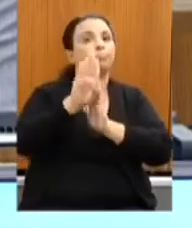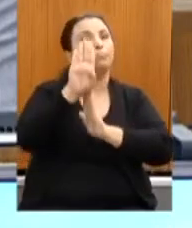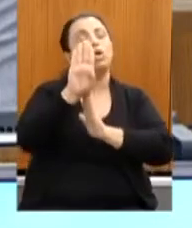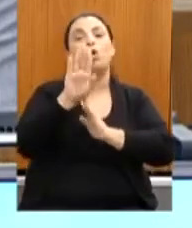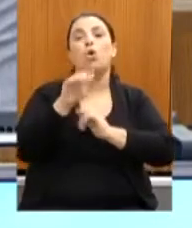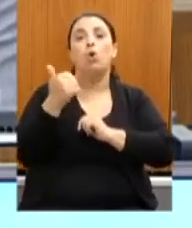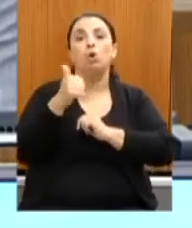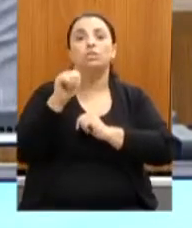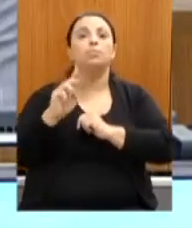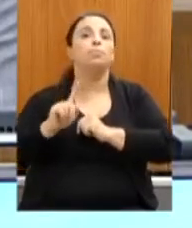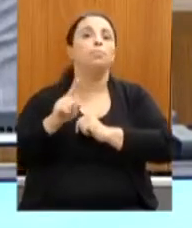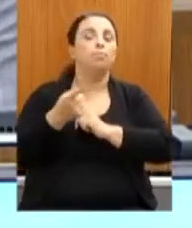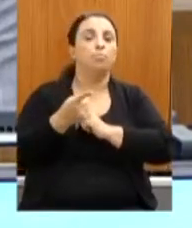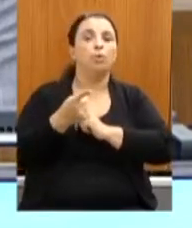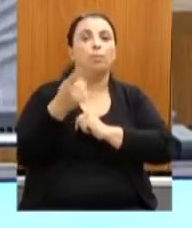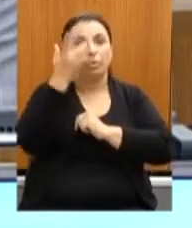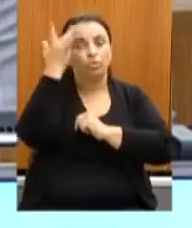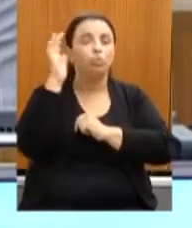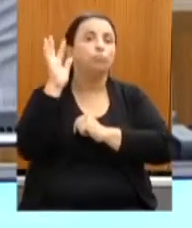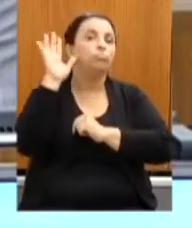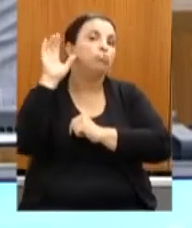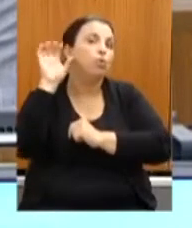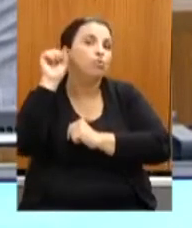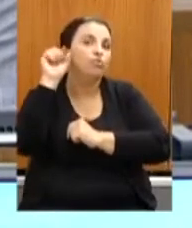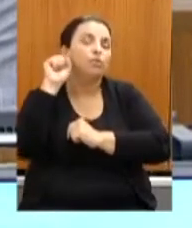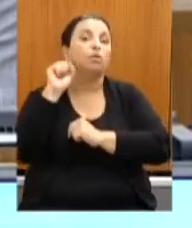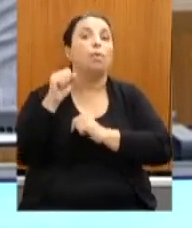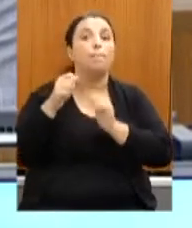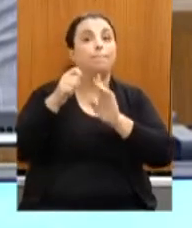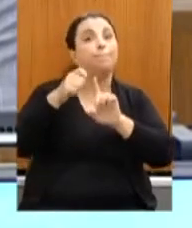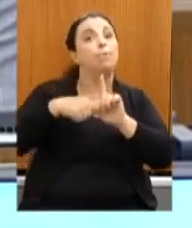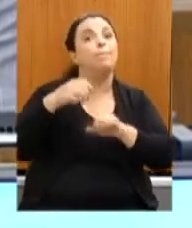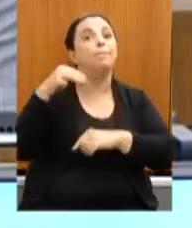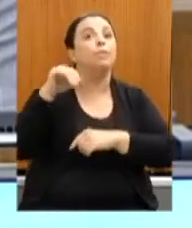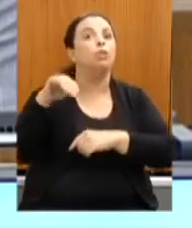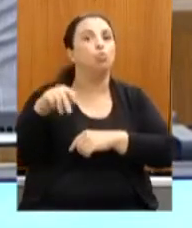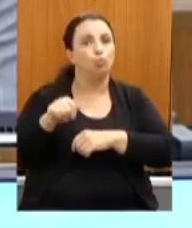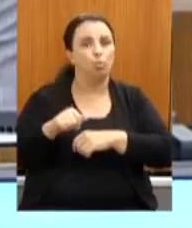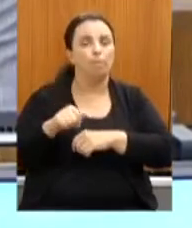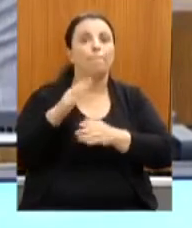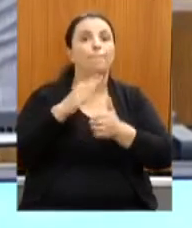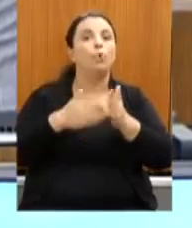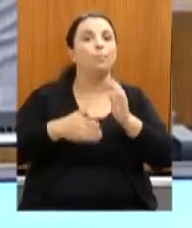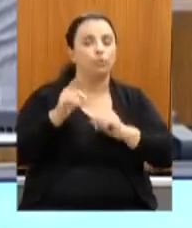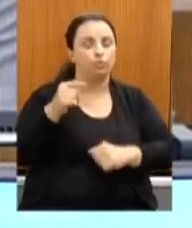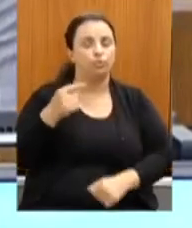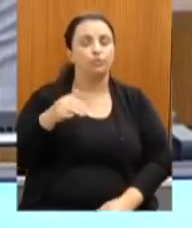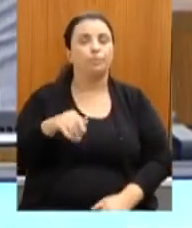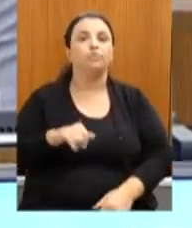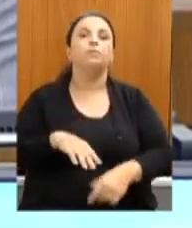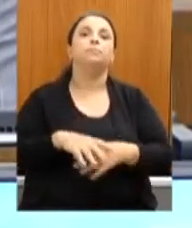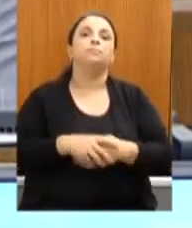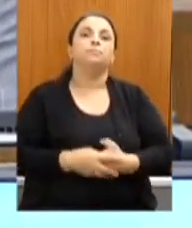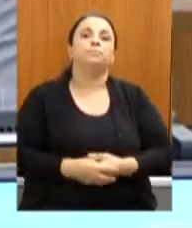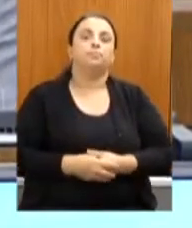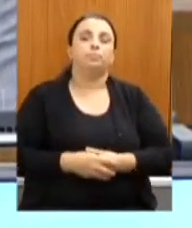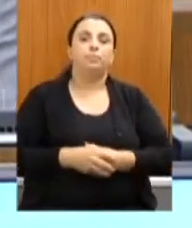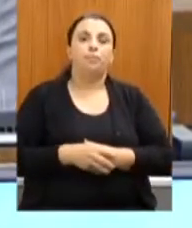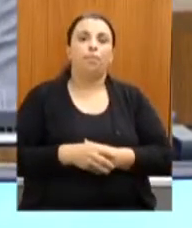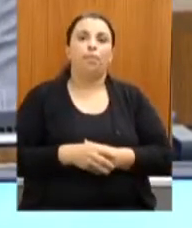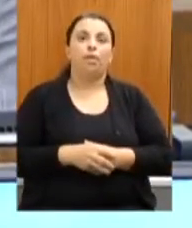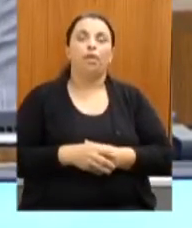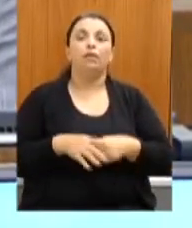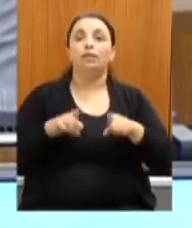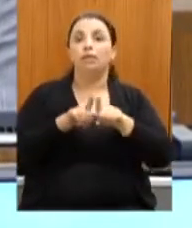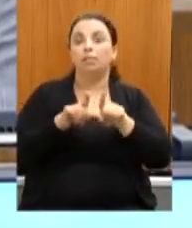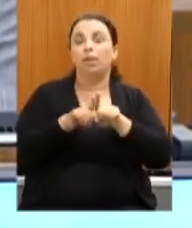minuto. A emissora AM figura entre as 10 mais ouvidas do Brasil via Rádios Net. E a